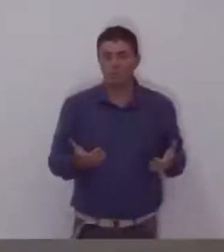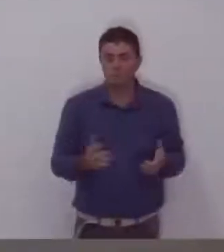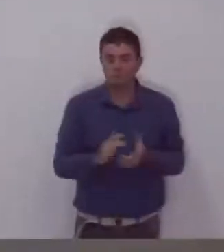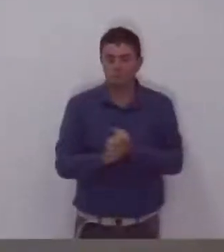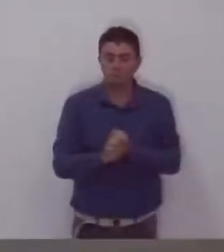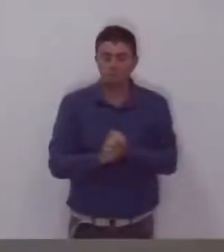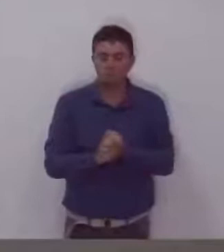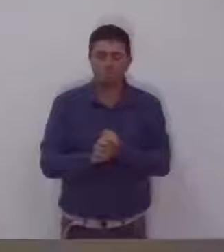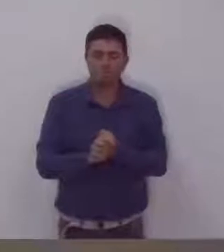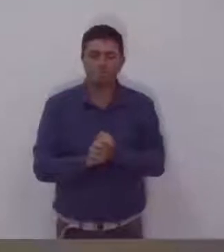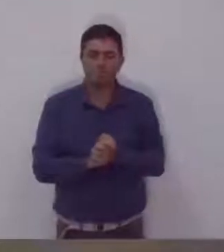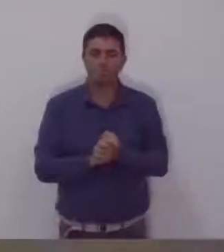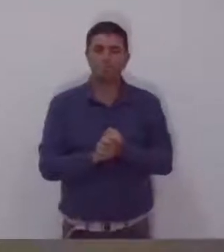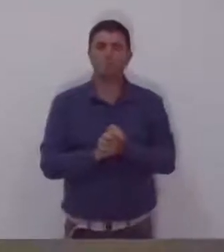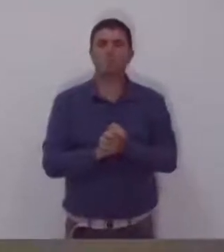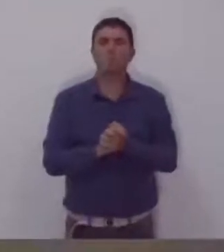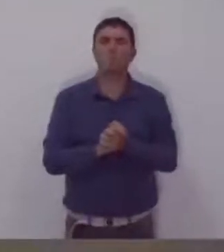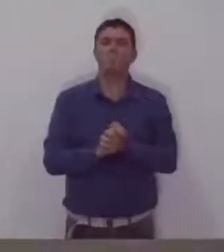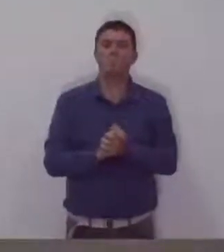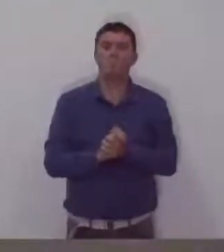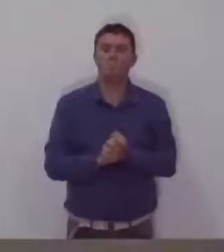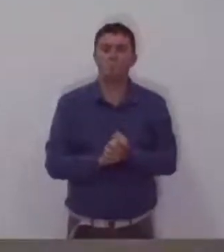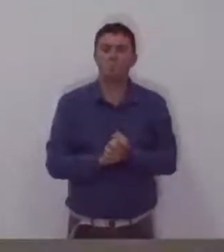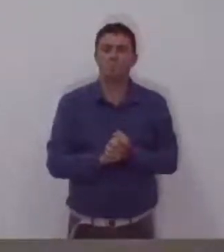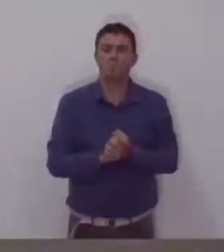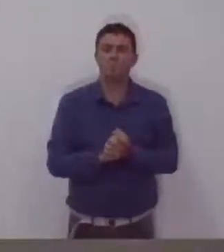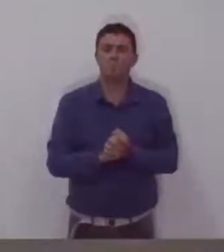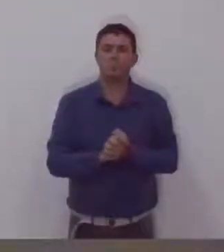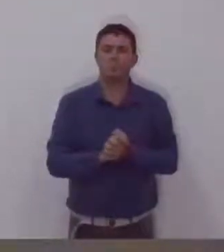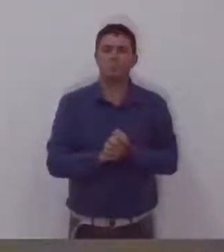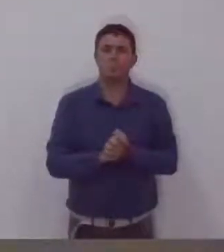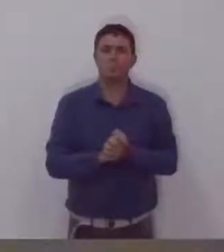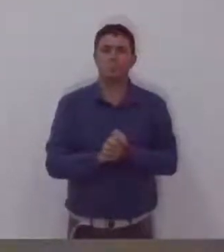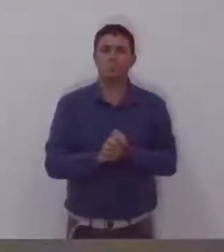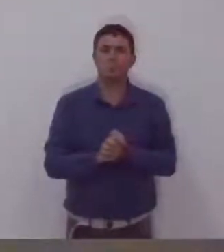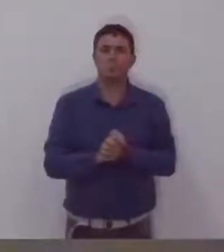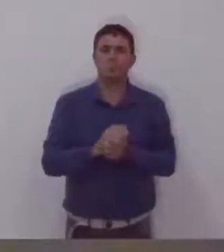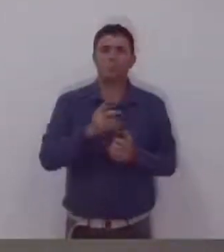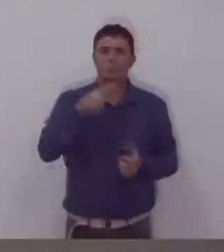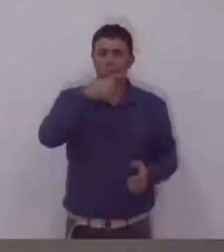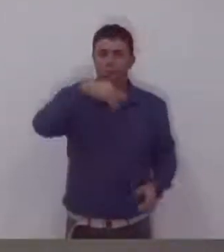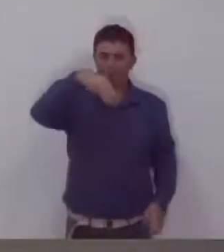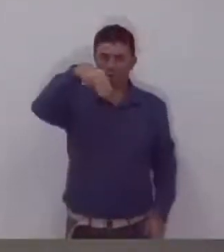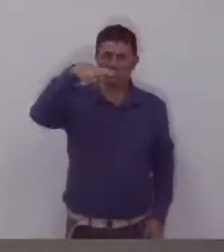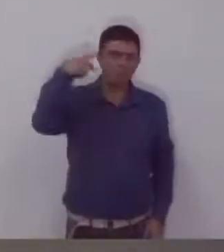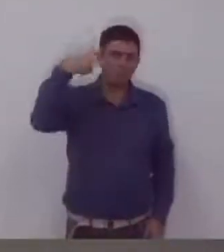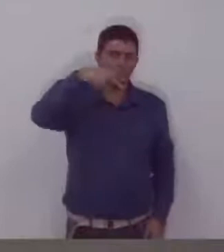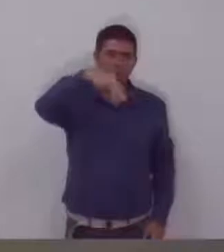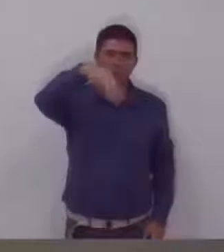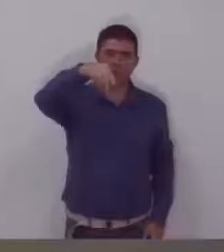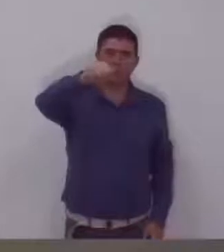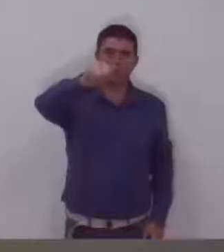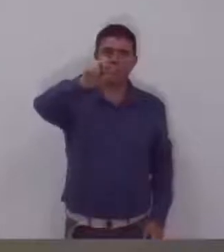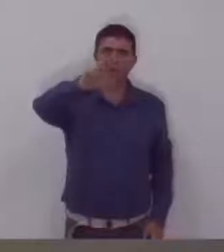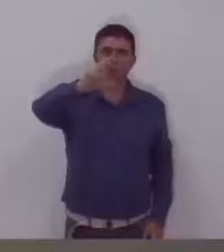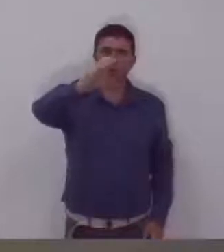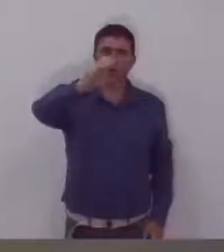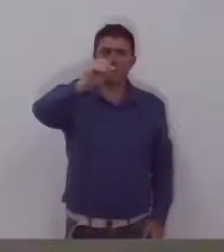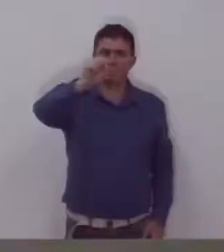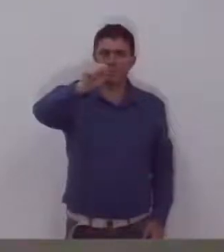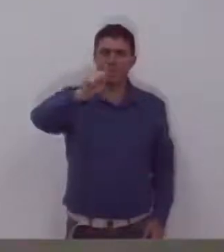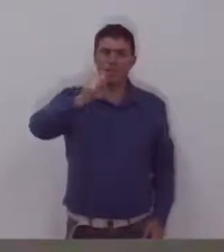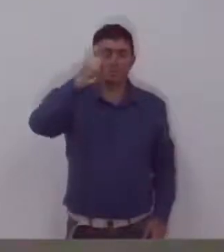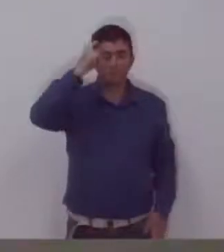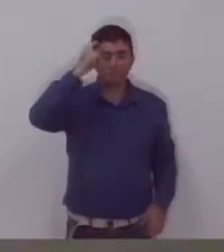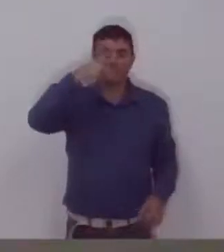Nós tivemos, nesse início, quero destacar aqui, Marcos Ferraz, você falou muito bem da questão do recesso, porque muitas